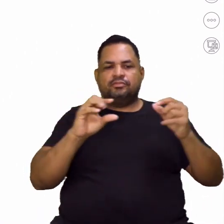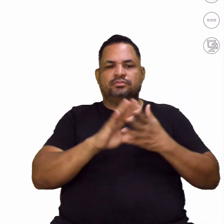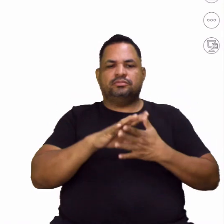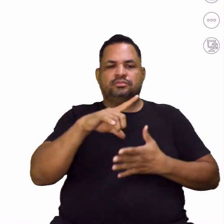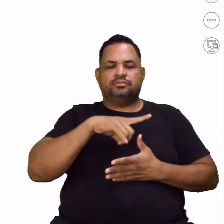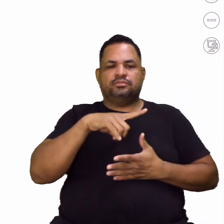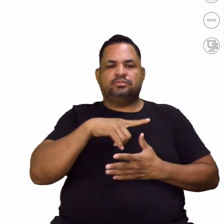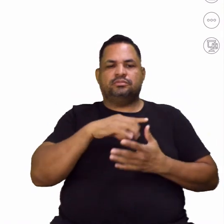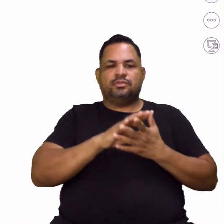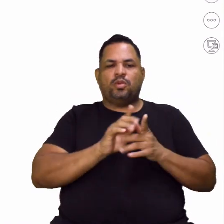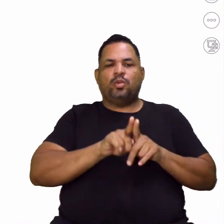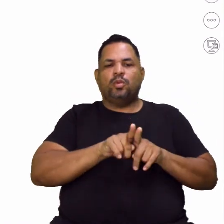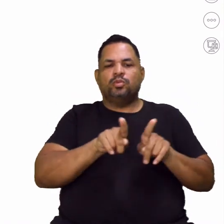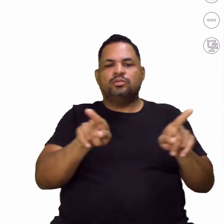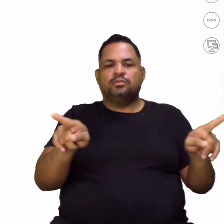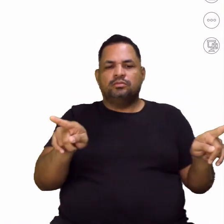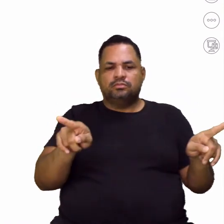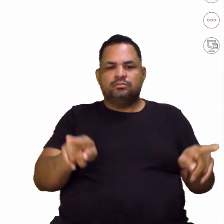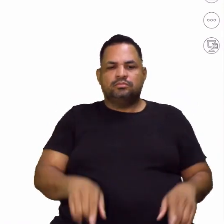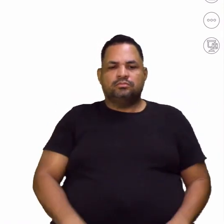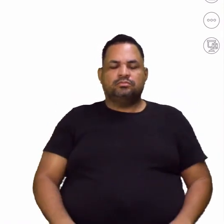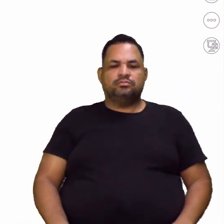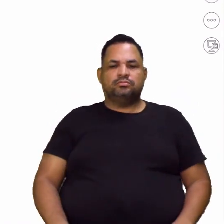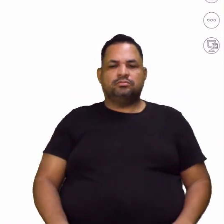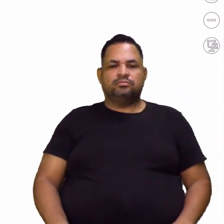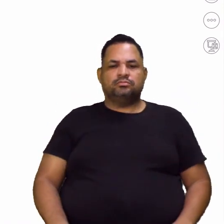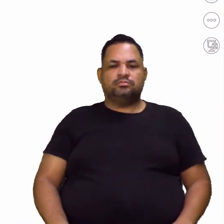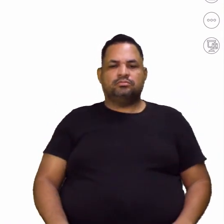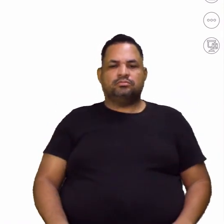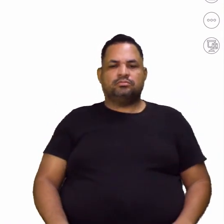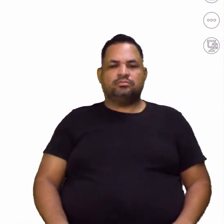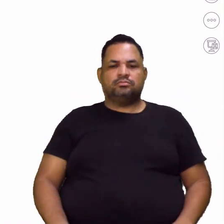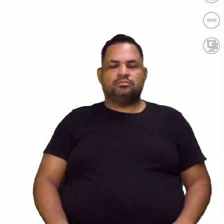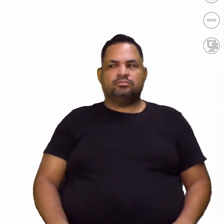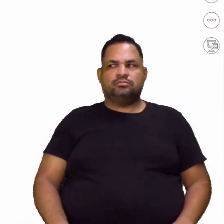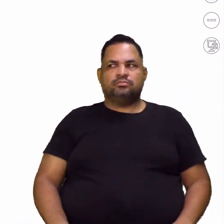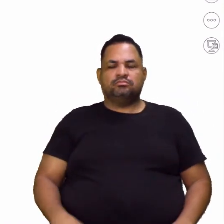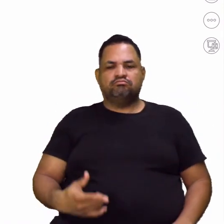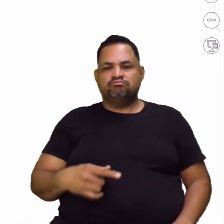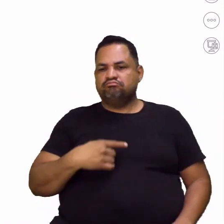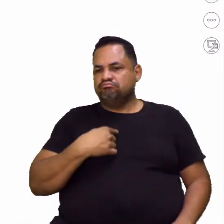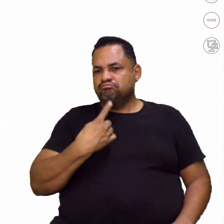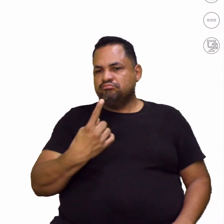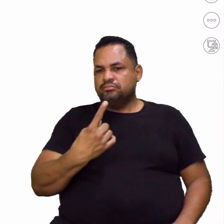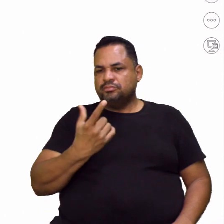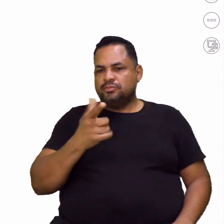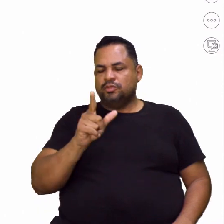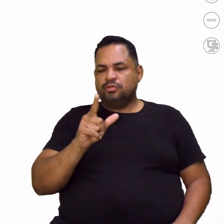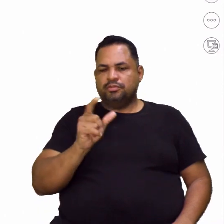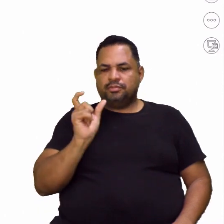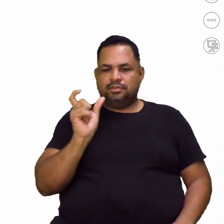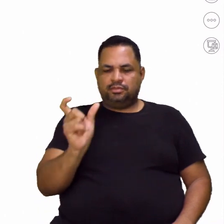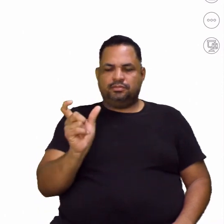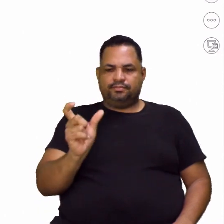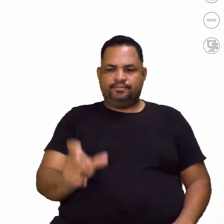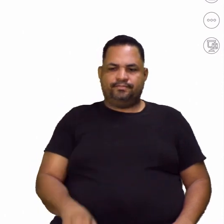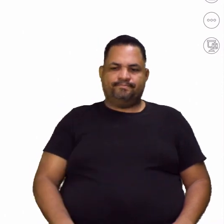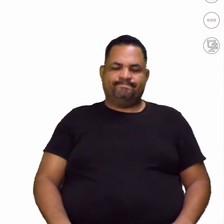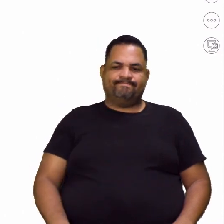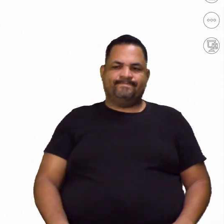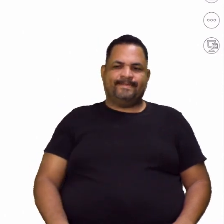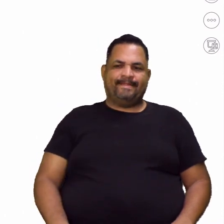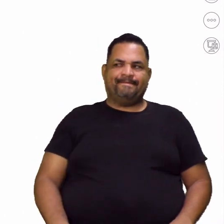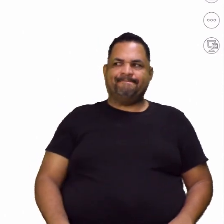cujo sentido é o que? É, o é contrário ou incompatível com o de outra. Não vai